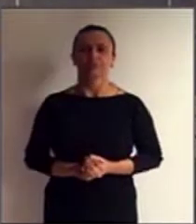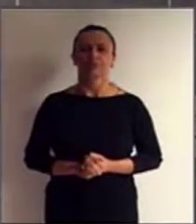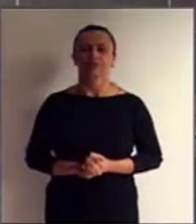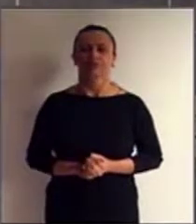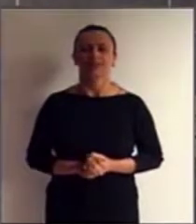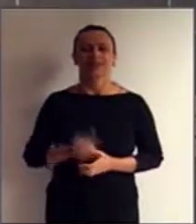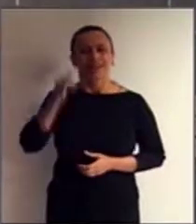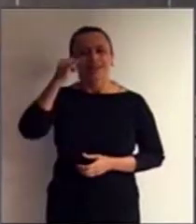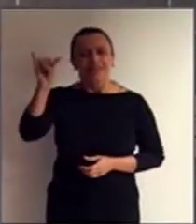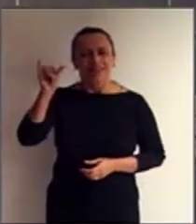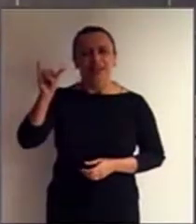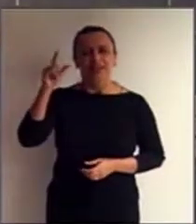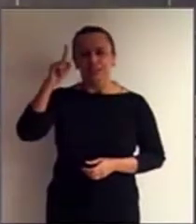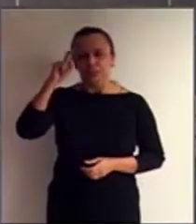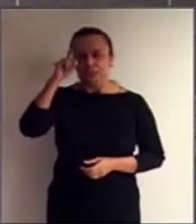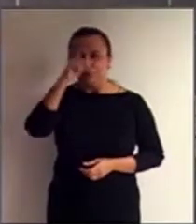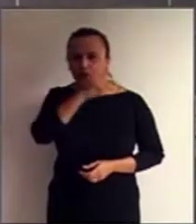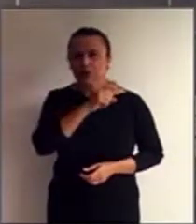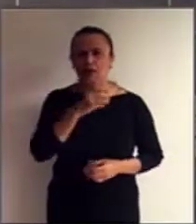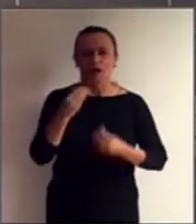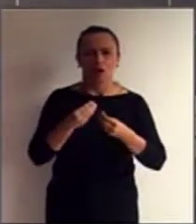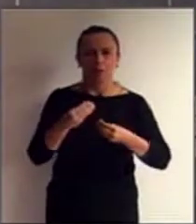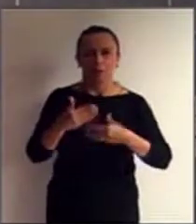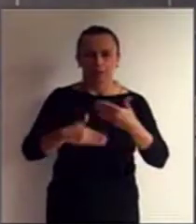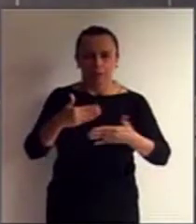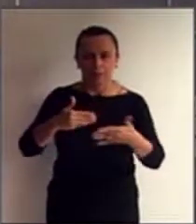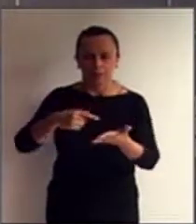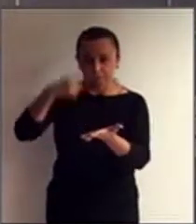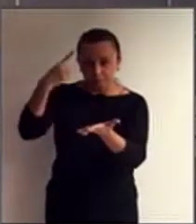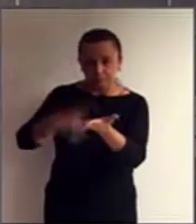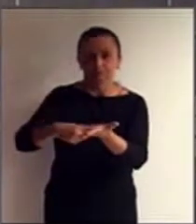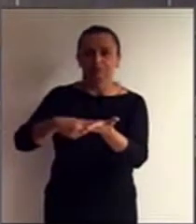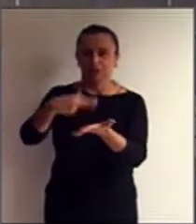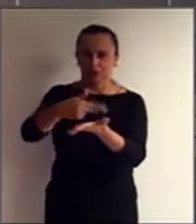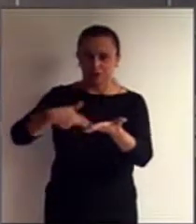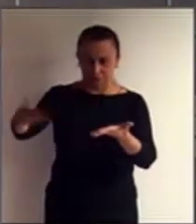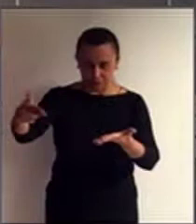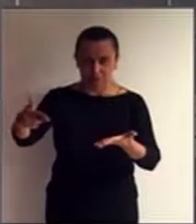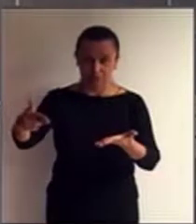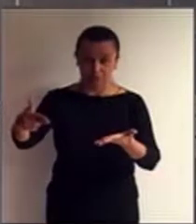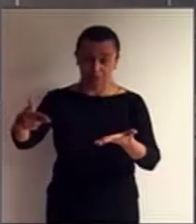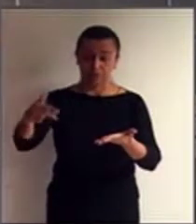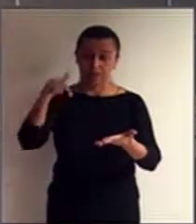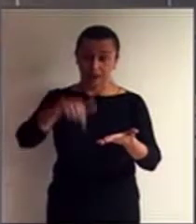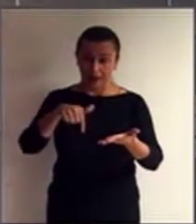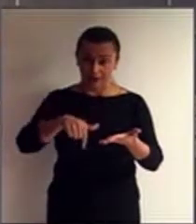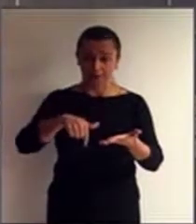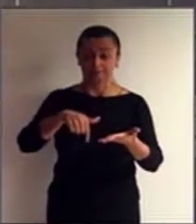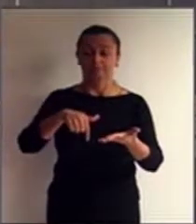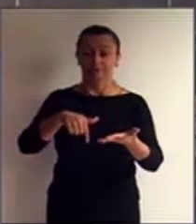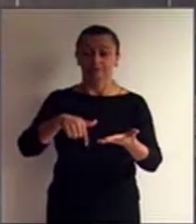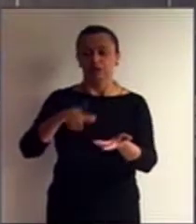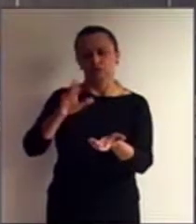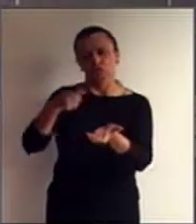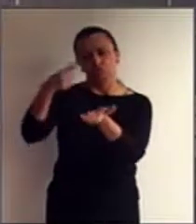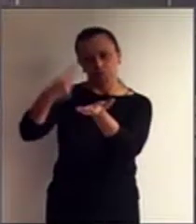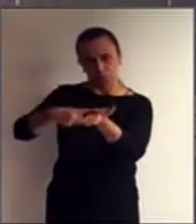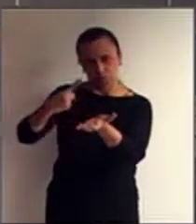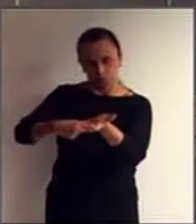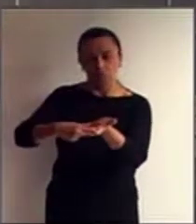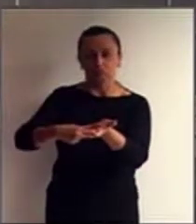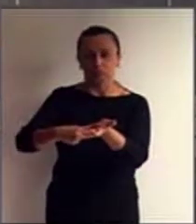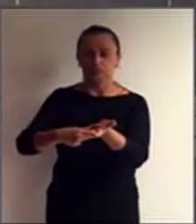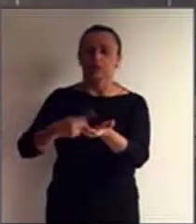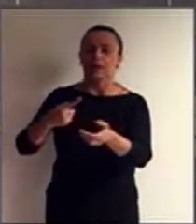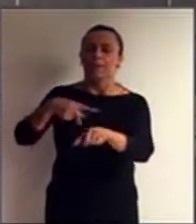dificultar o processo de ratificação da ONU, da Convenção, digo, Pactuou, em conjunto com